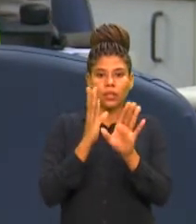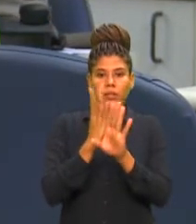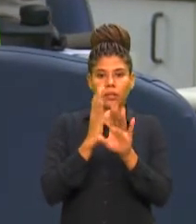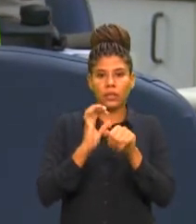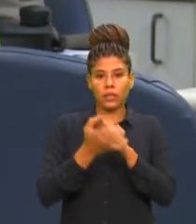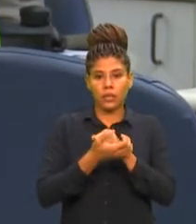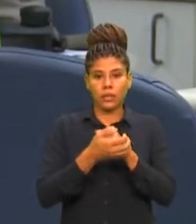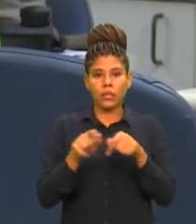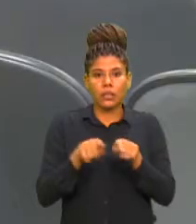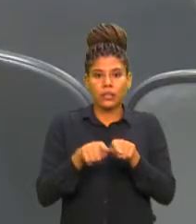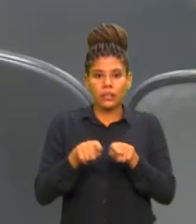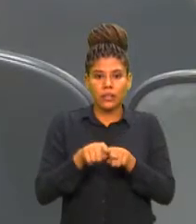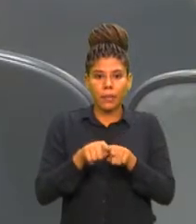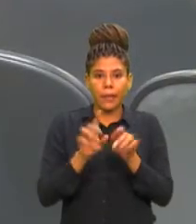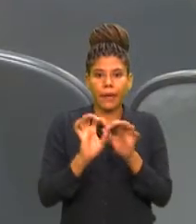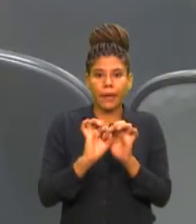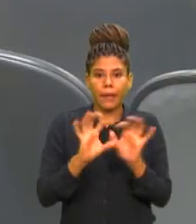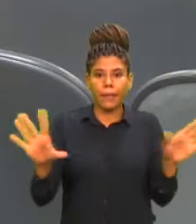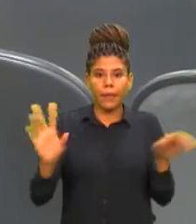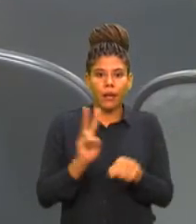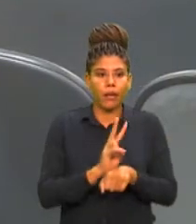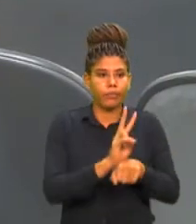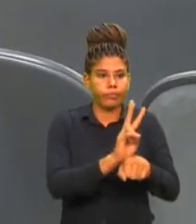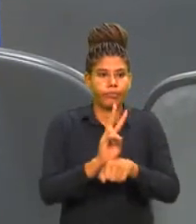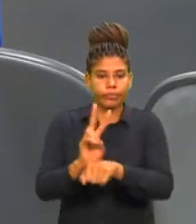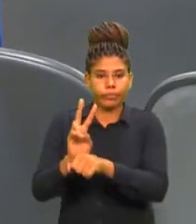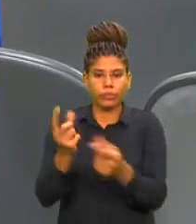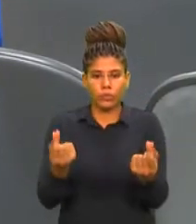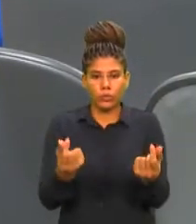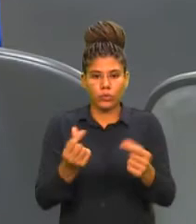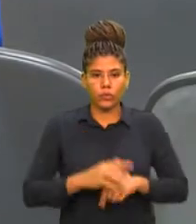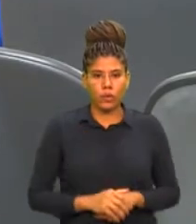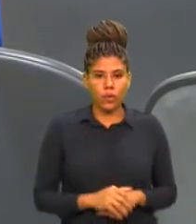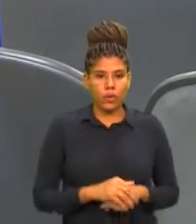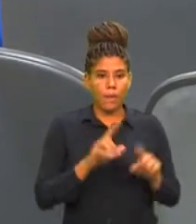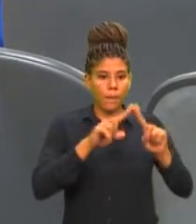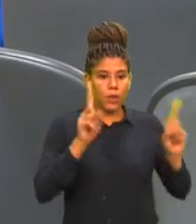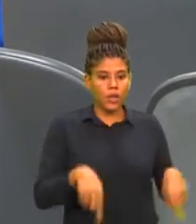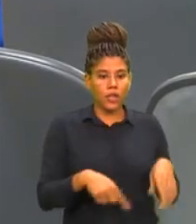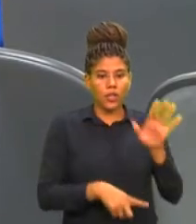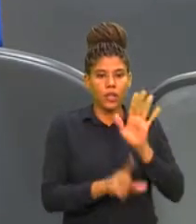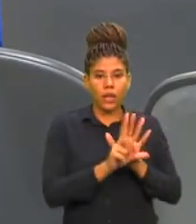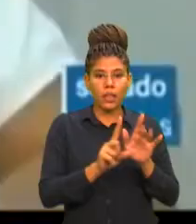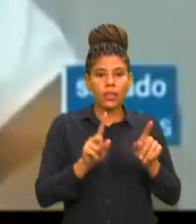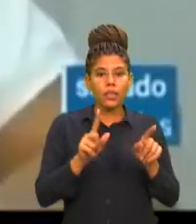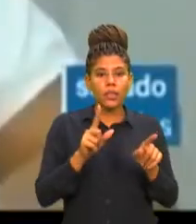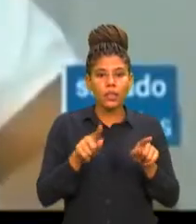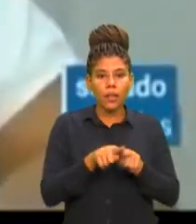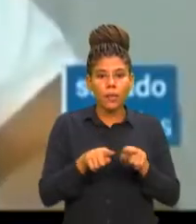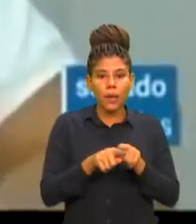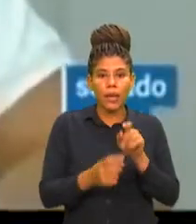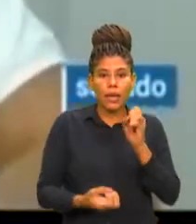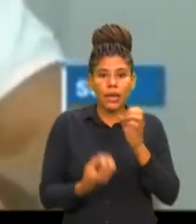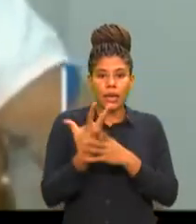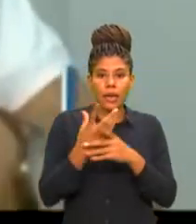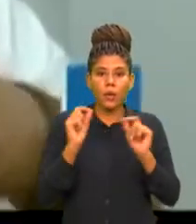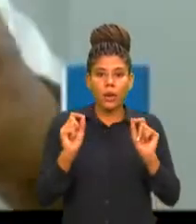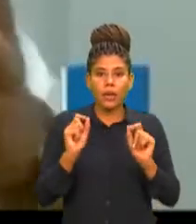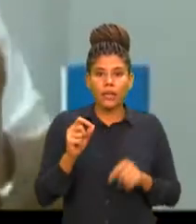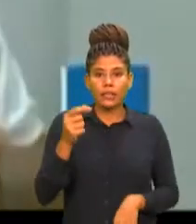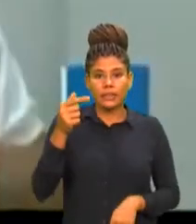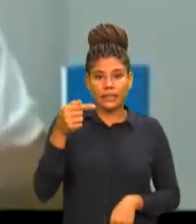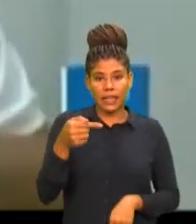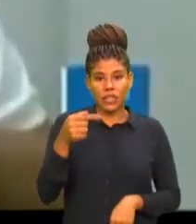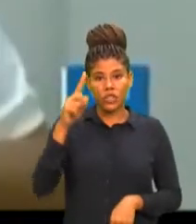empréstimos à disposição. O projeto de lei também estabelece prazo de até sete dias para a desistência. A matéria traz